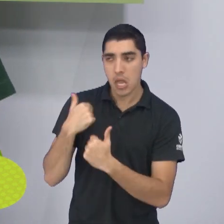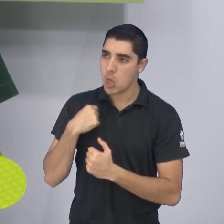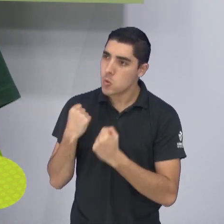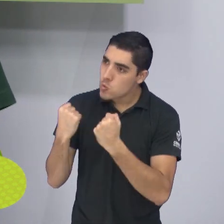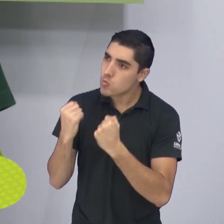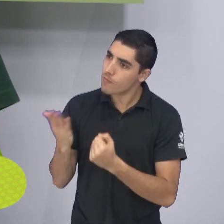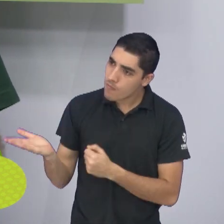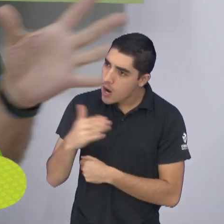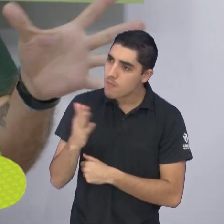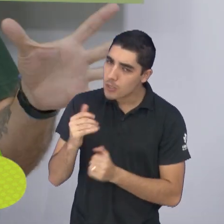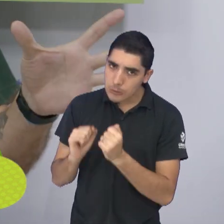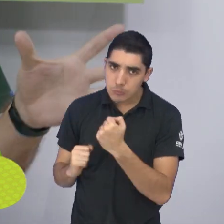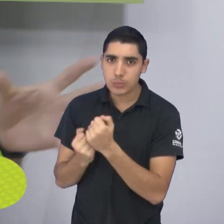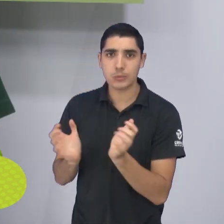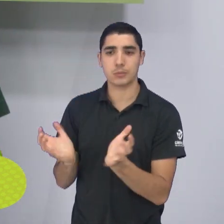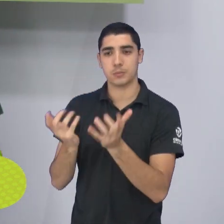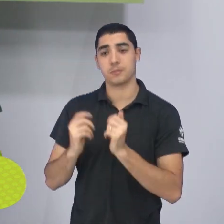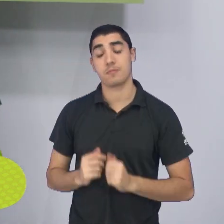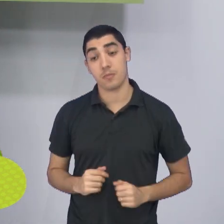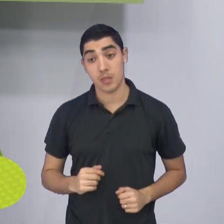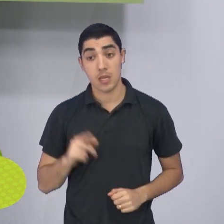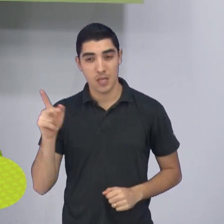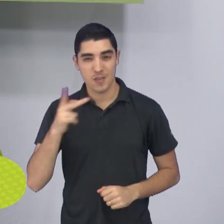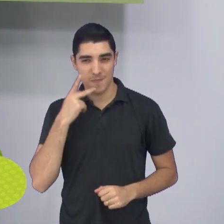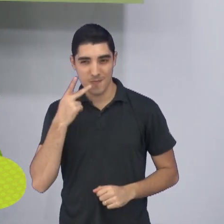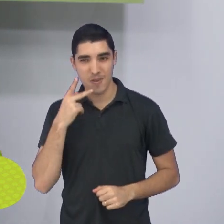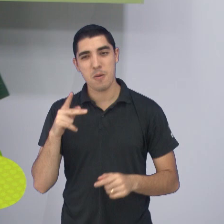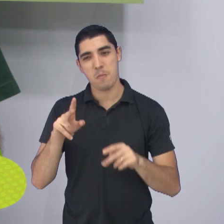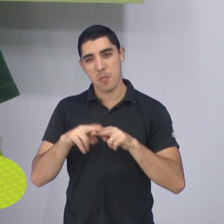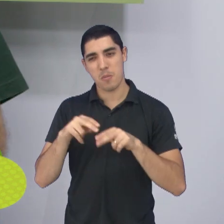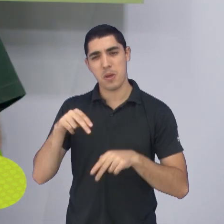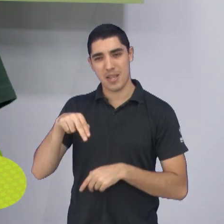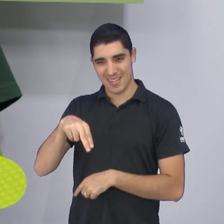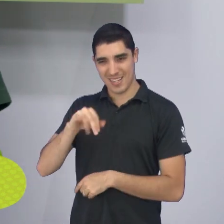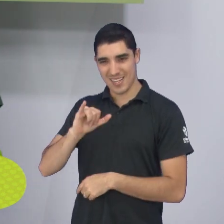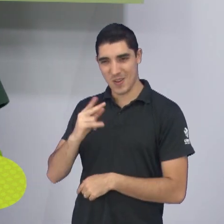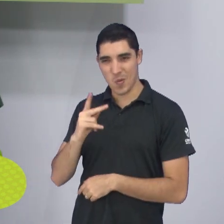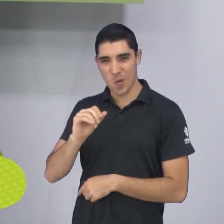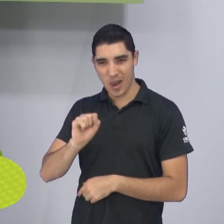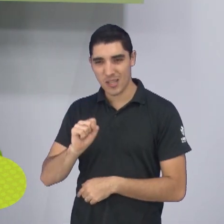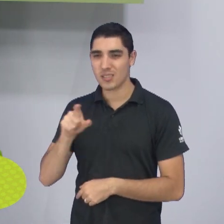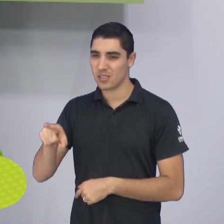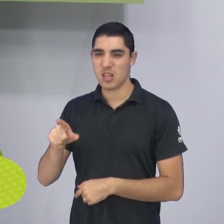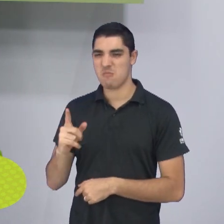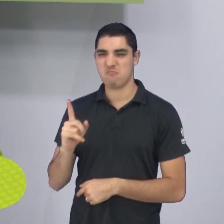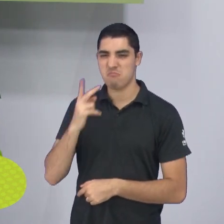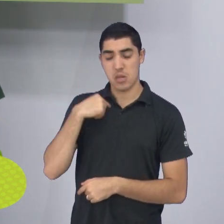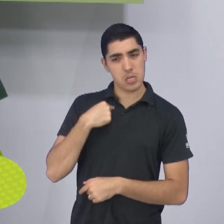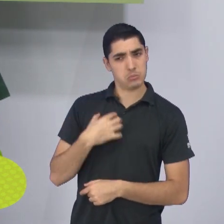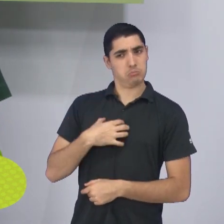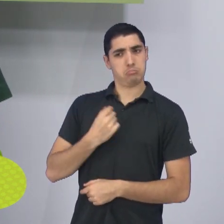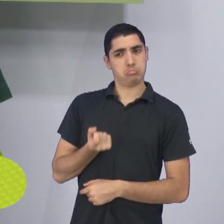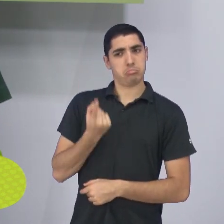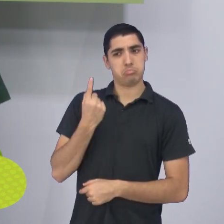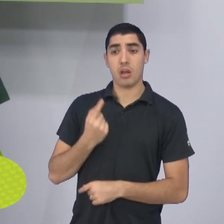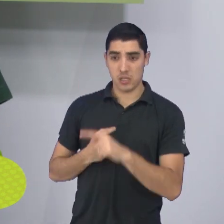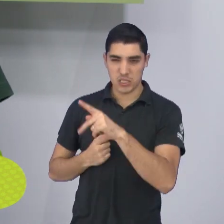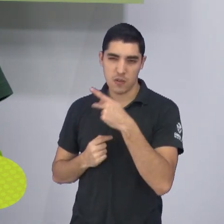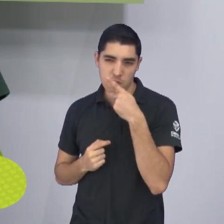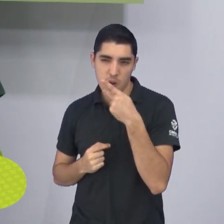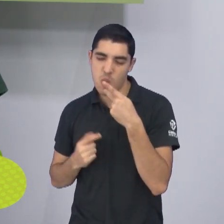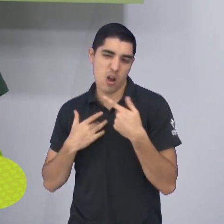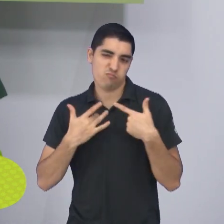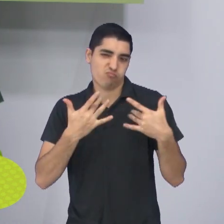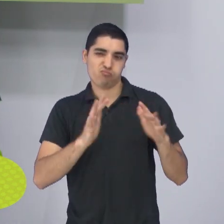que até poder, na sua escalação, ele não estaria. Eu achei estranho, achei que ele entraria como titular, mas,